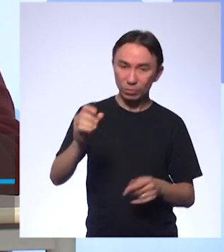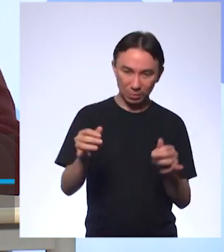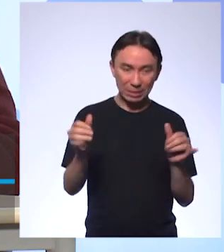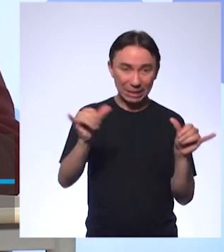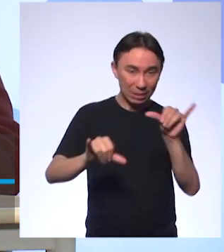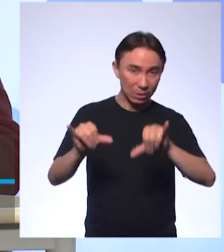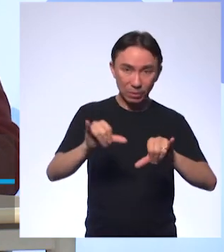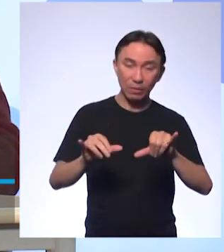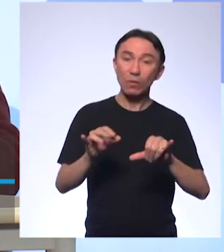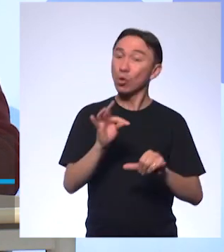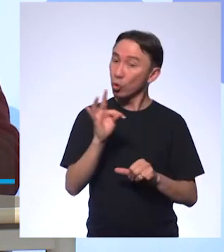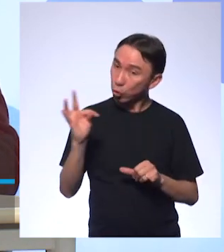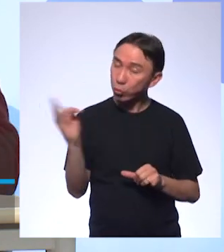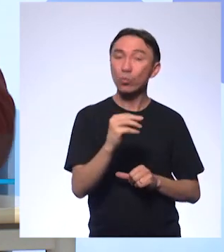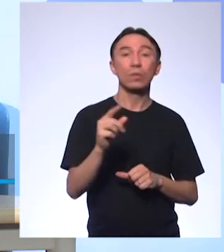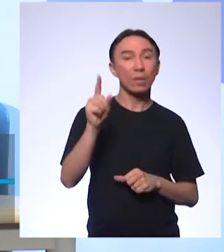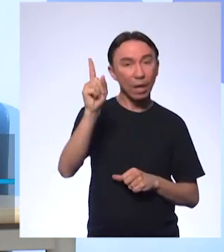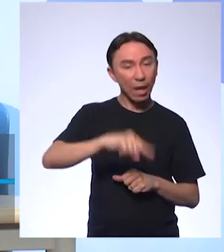ácidas.